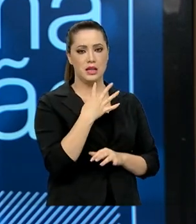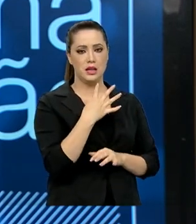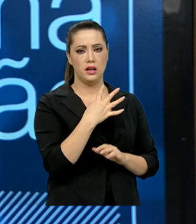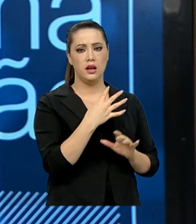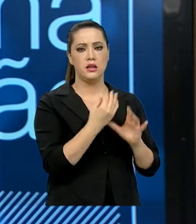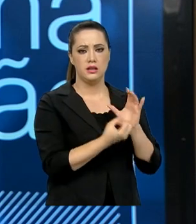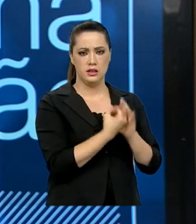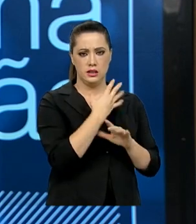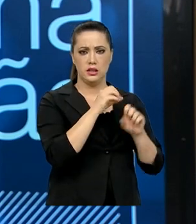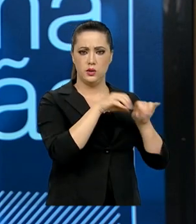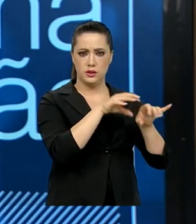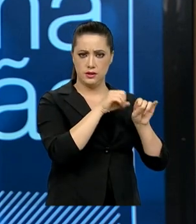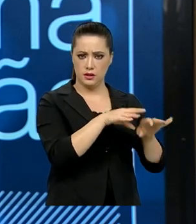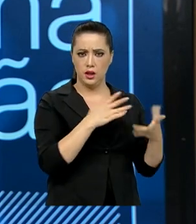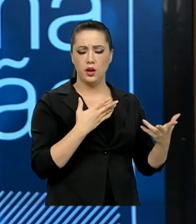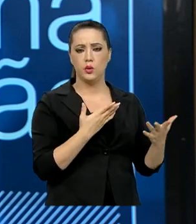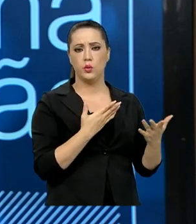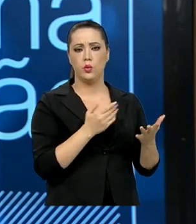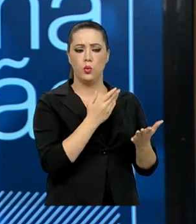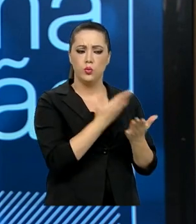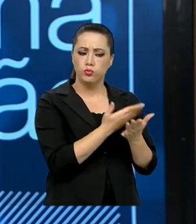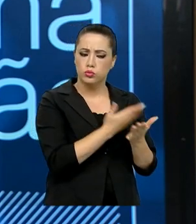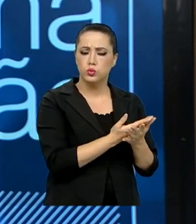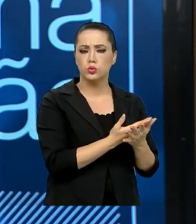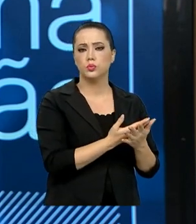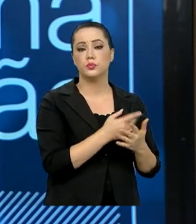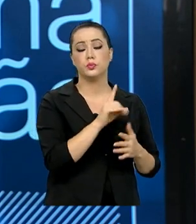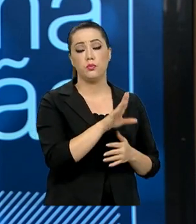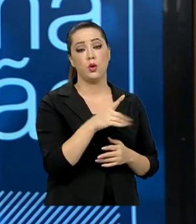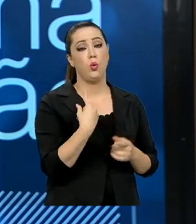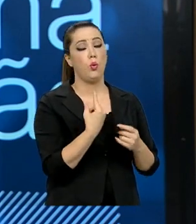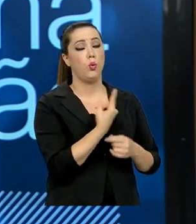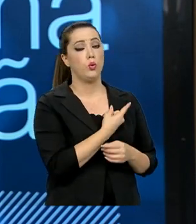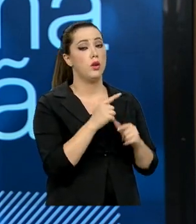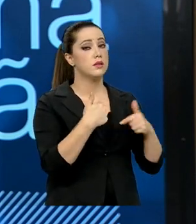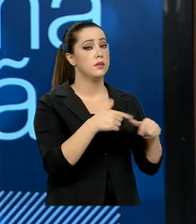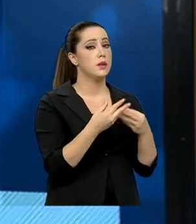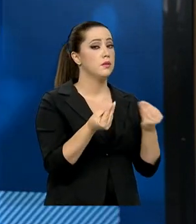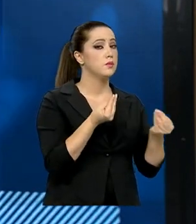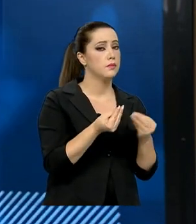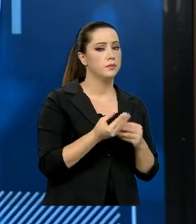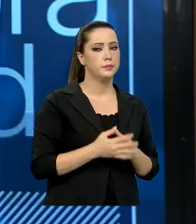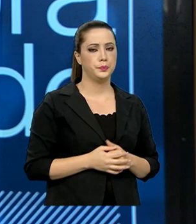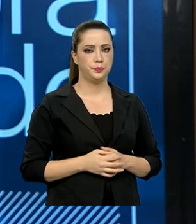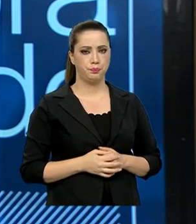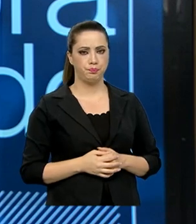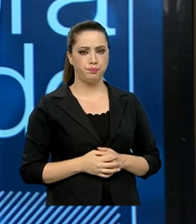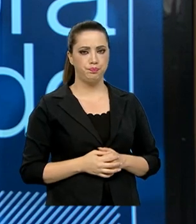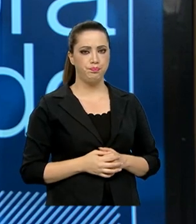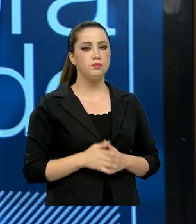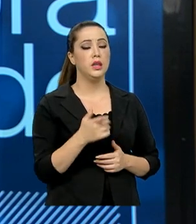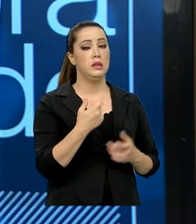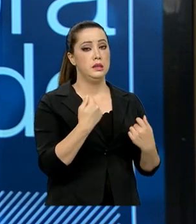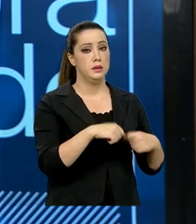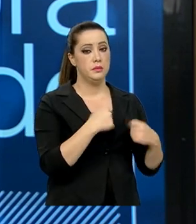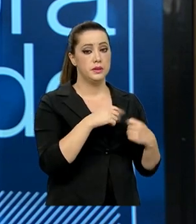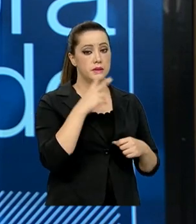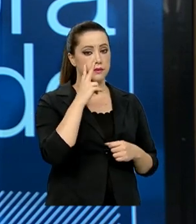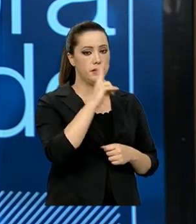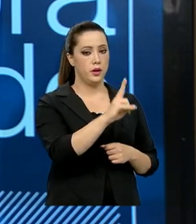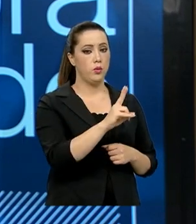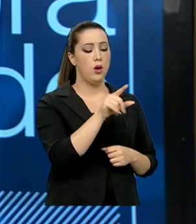Está certo? Agora, então, temos, como é que nós trabalhamos? Nós trabalhamos por meio de demandas